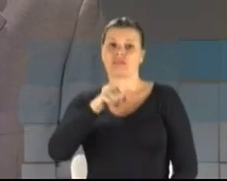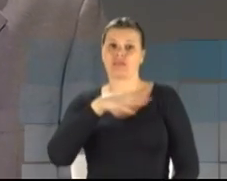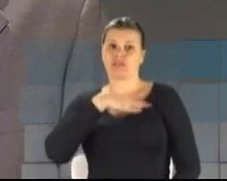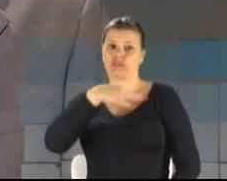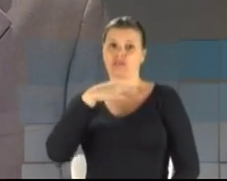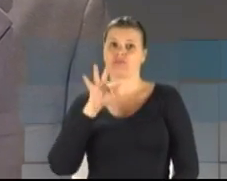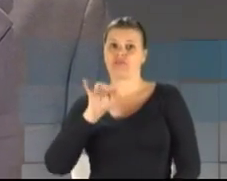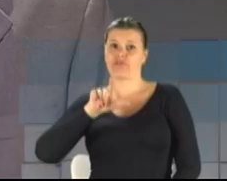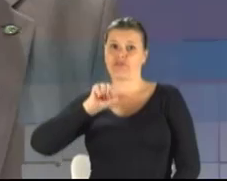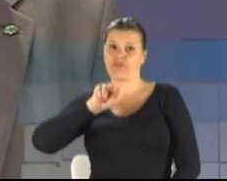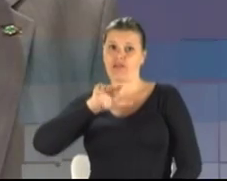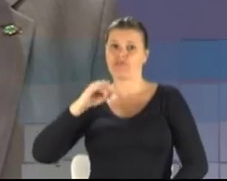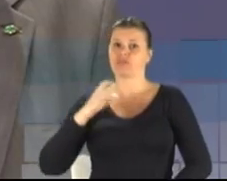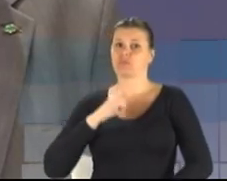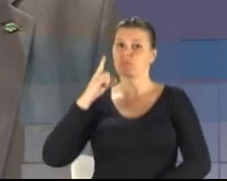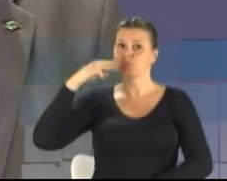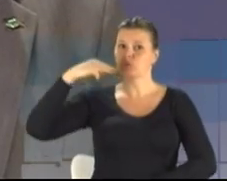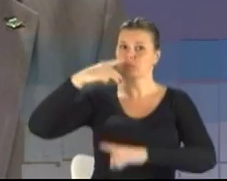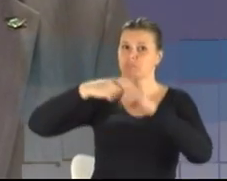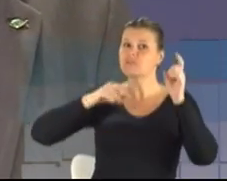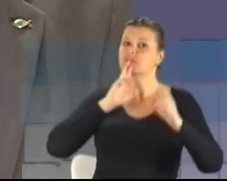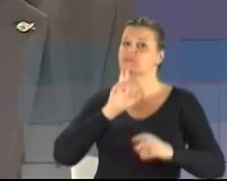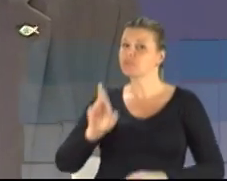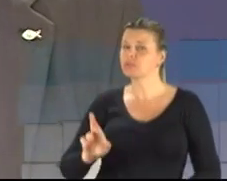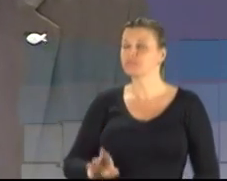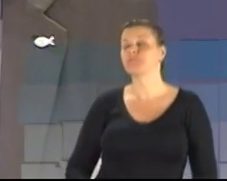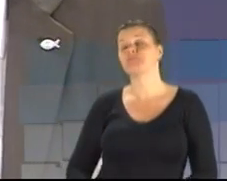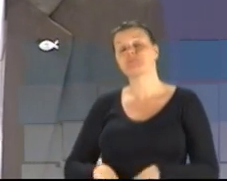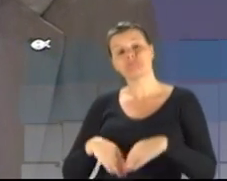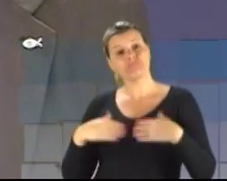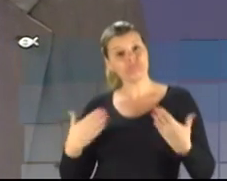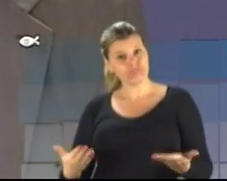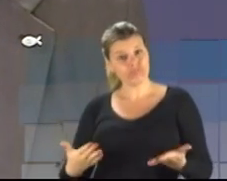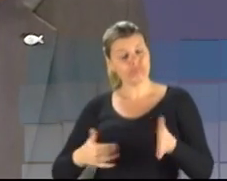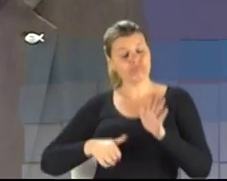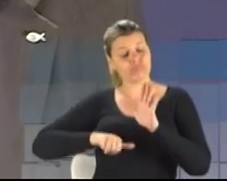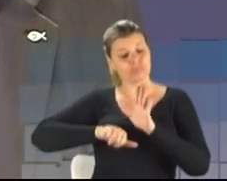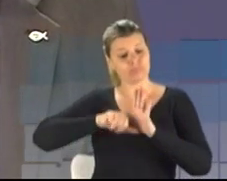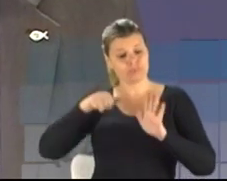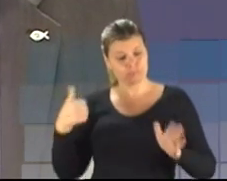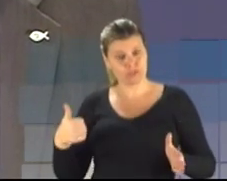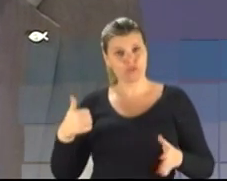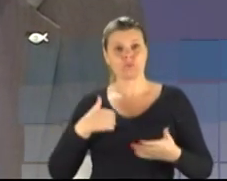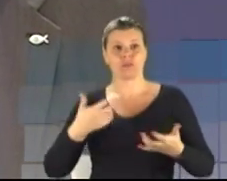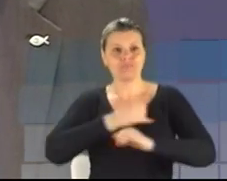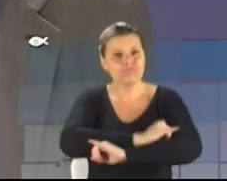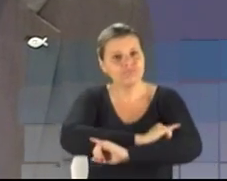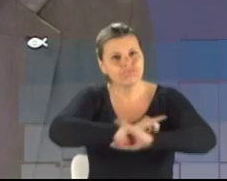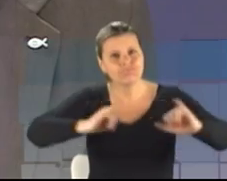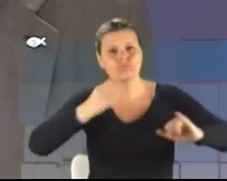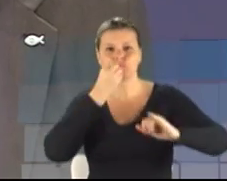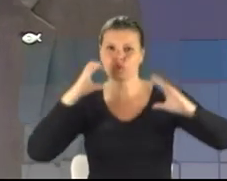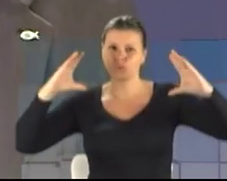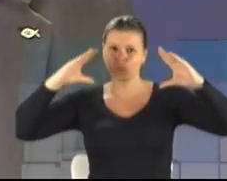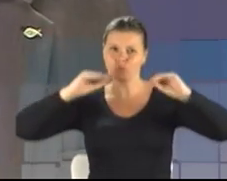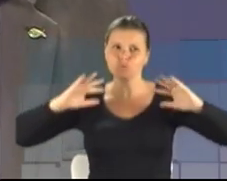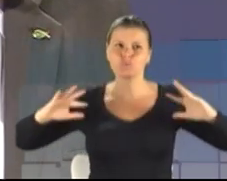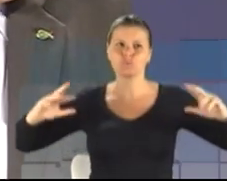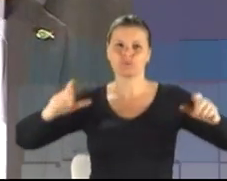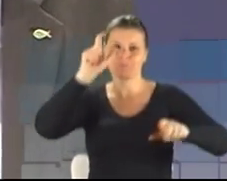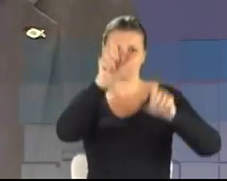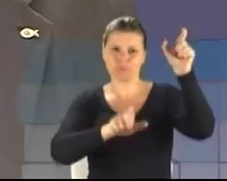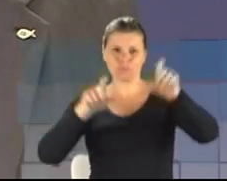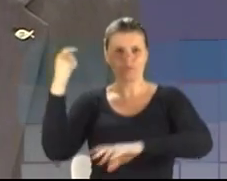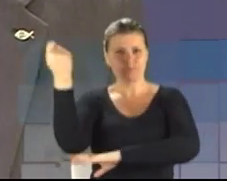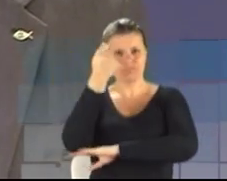minuto e meio para a resposta. Bom, primeiro, eu quero dar boa noite a todos os gaúchos, aos